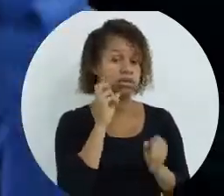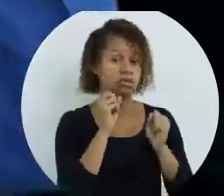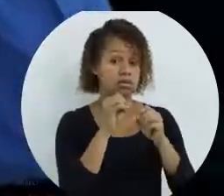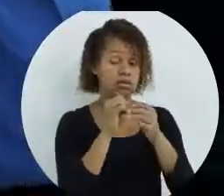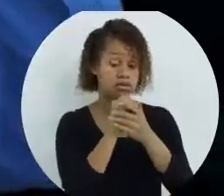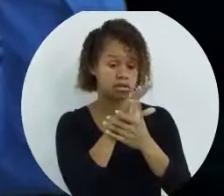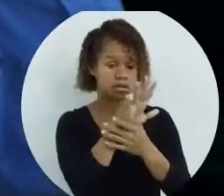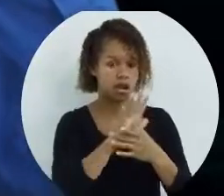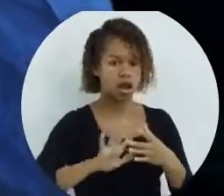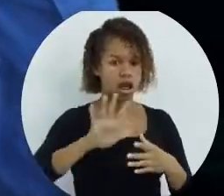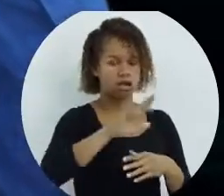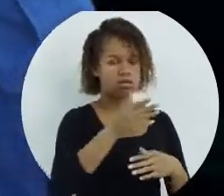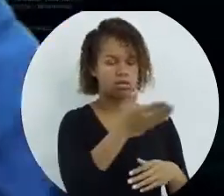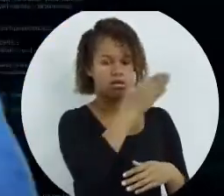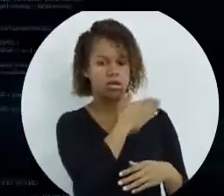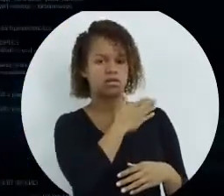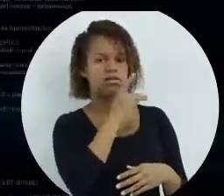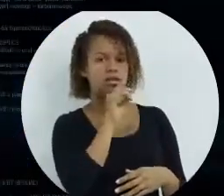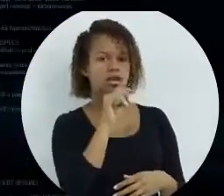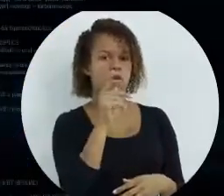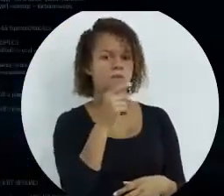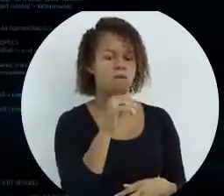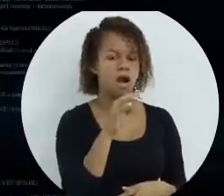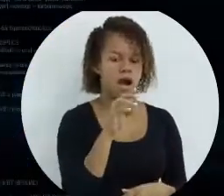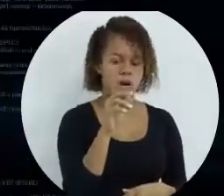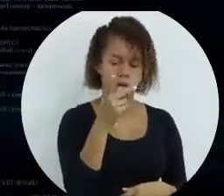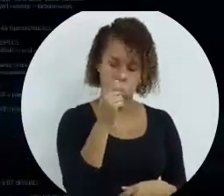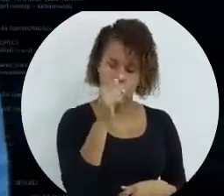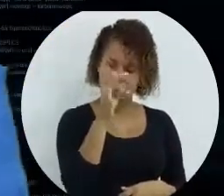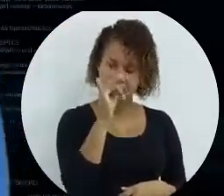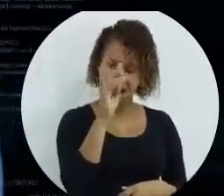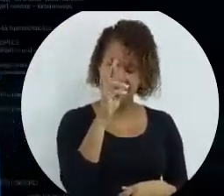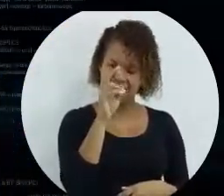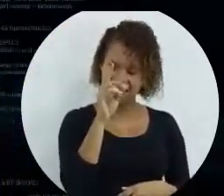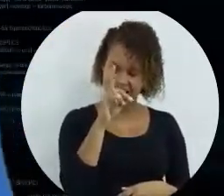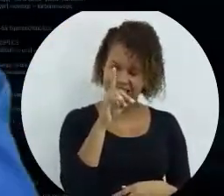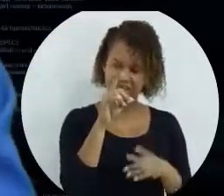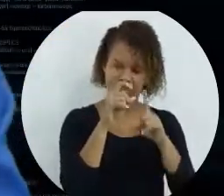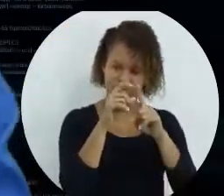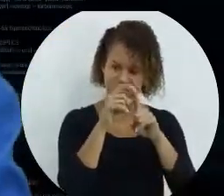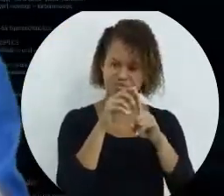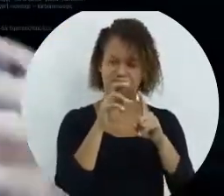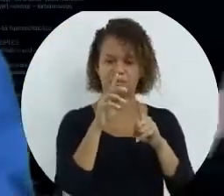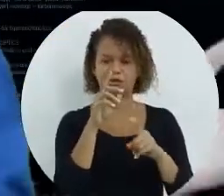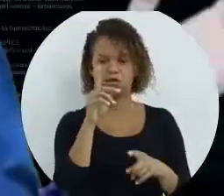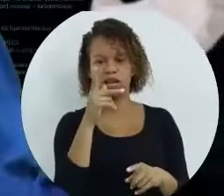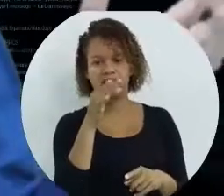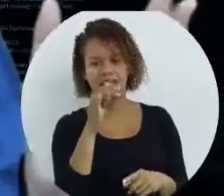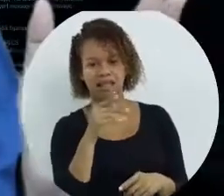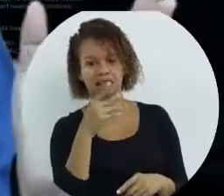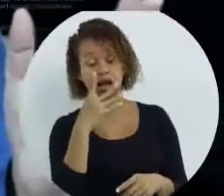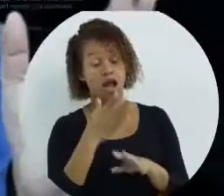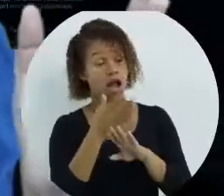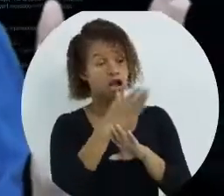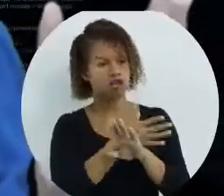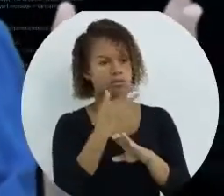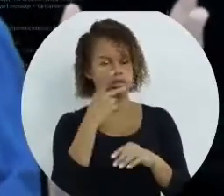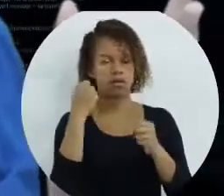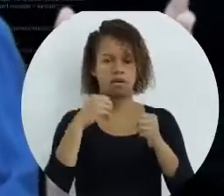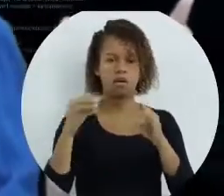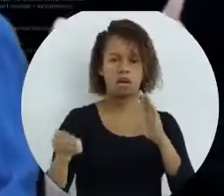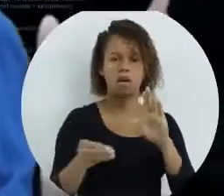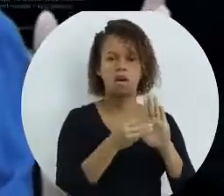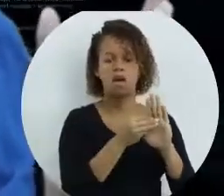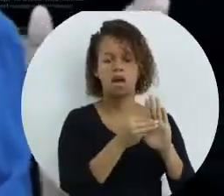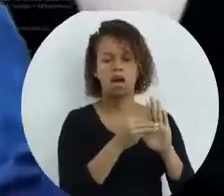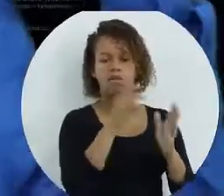slide passado, você tinha o while e o teste do mais. Aí a gente antes tinha que colocar um verdadeiro,